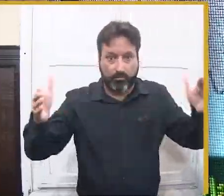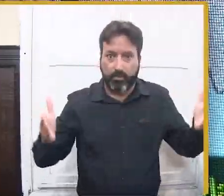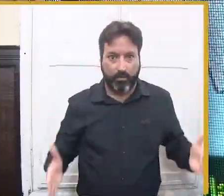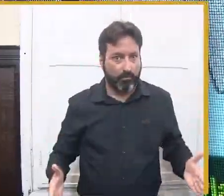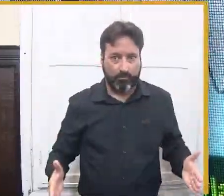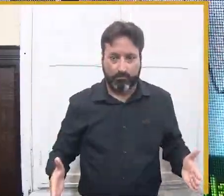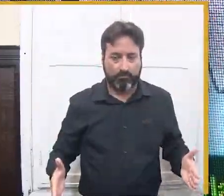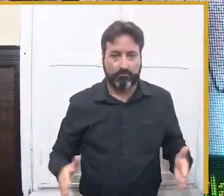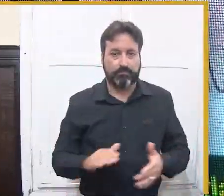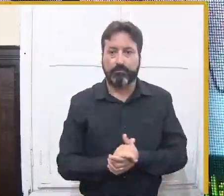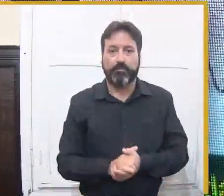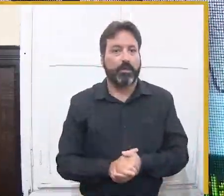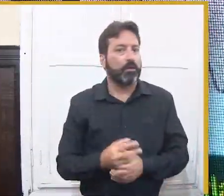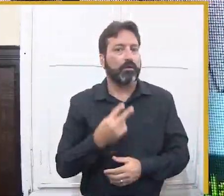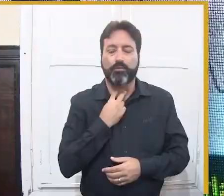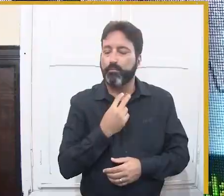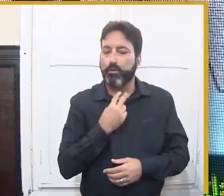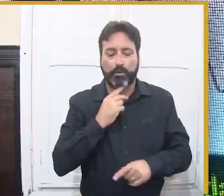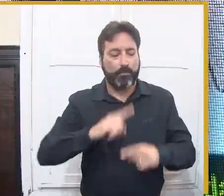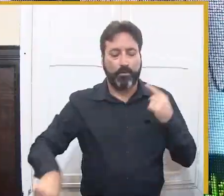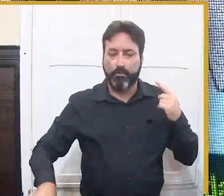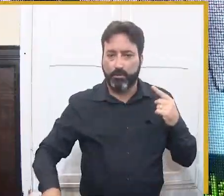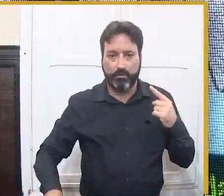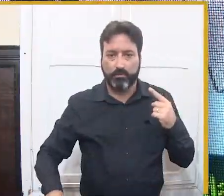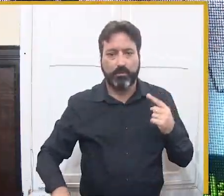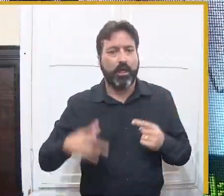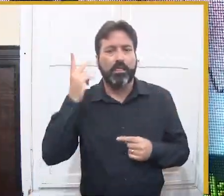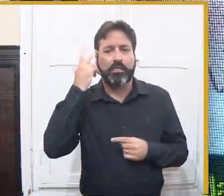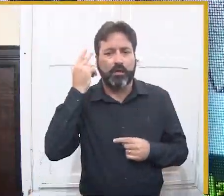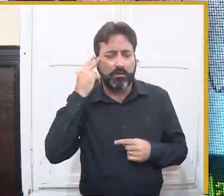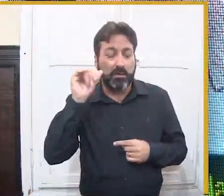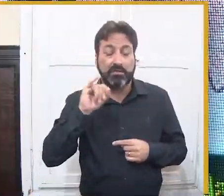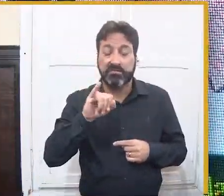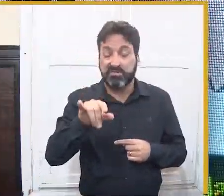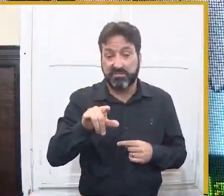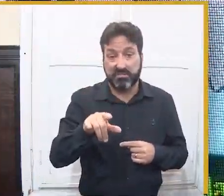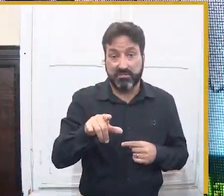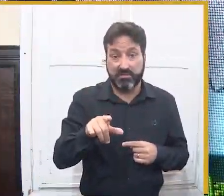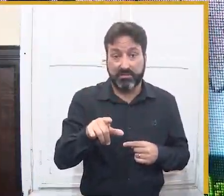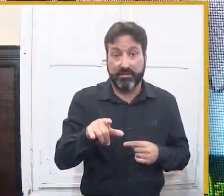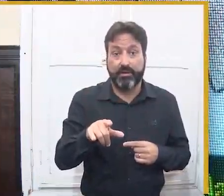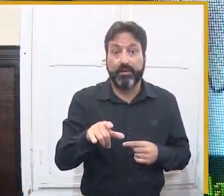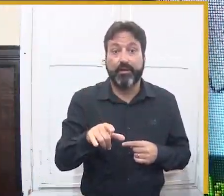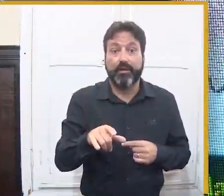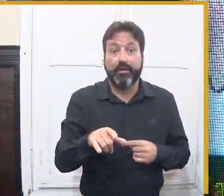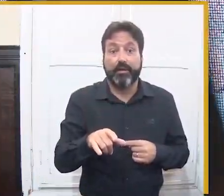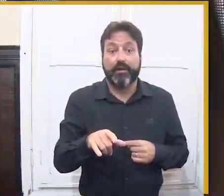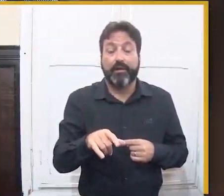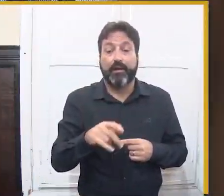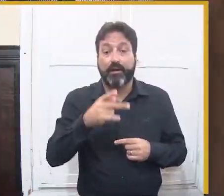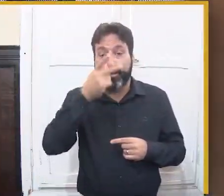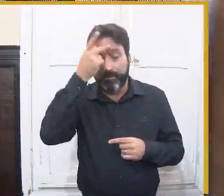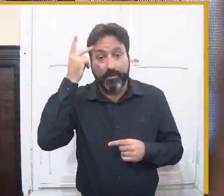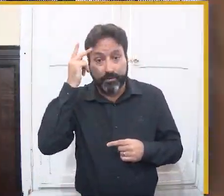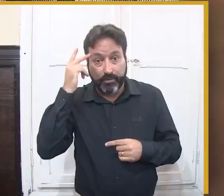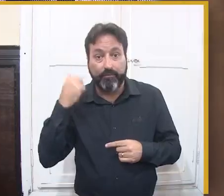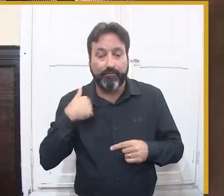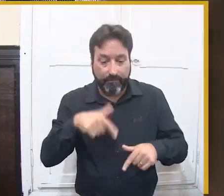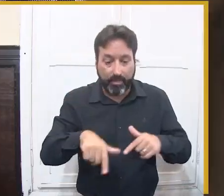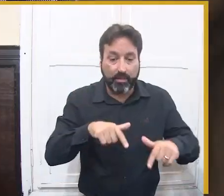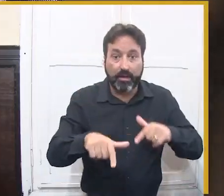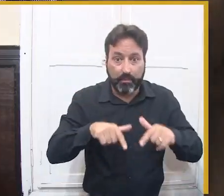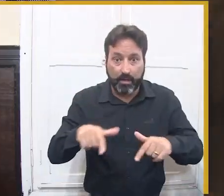Dentro do tempo de referência, mais uma vez, a proibição de ocupação de toda a parte frontal do palco,